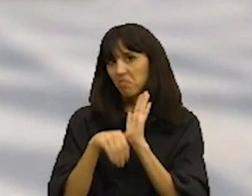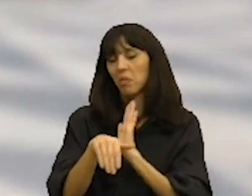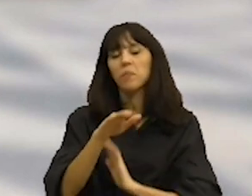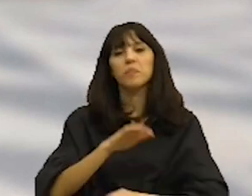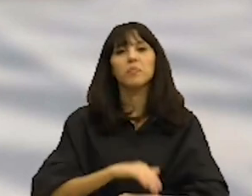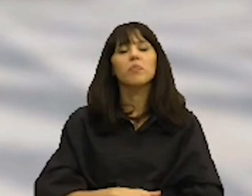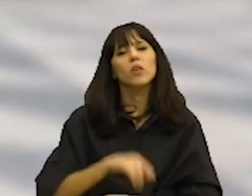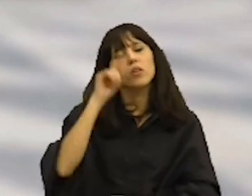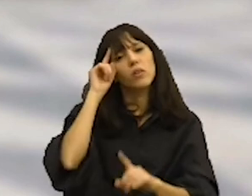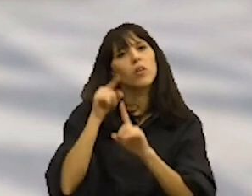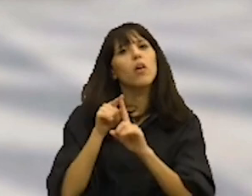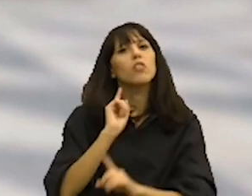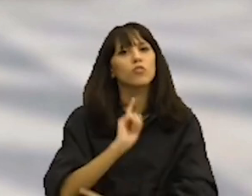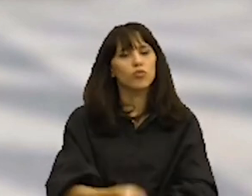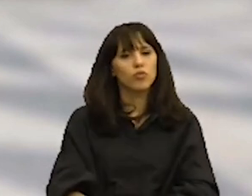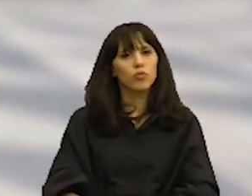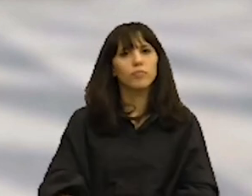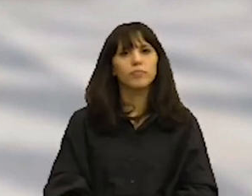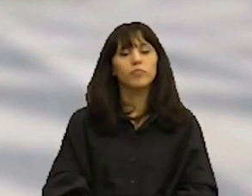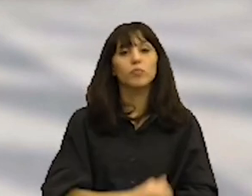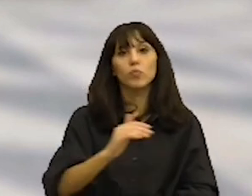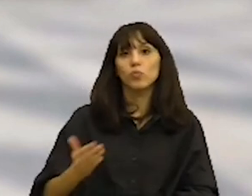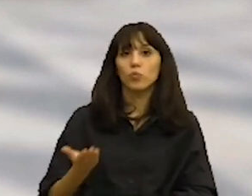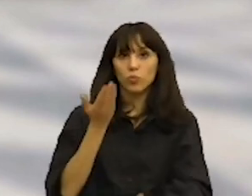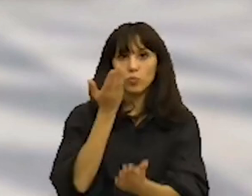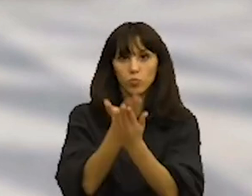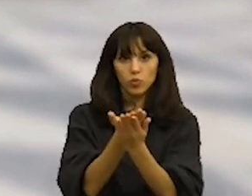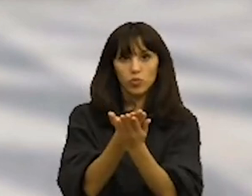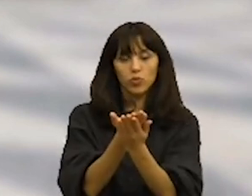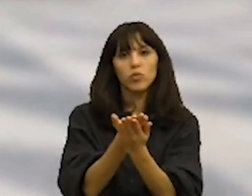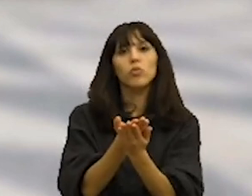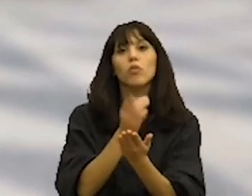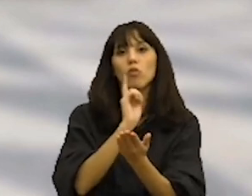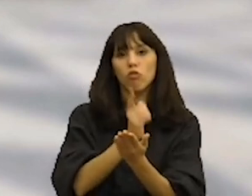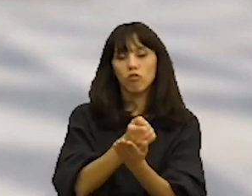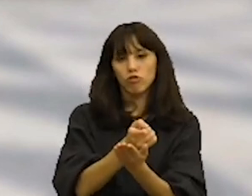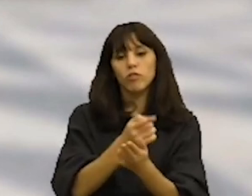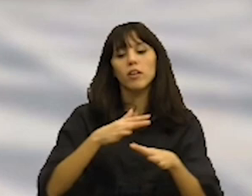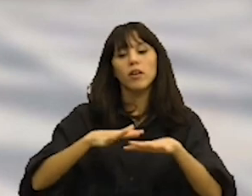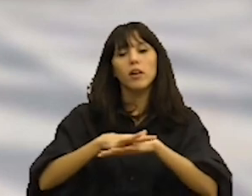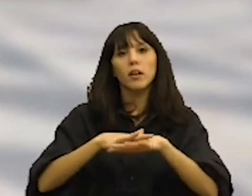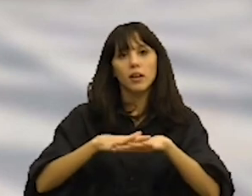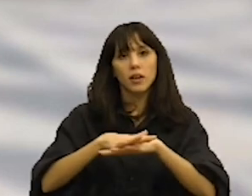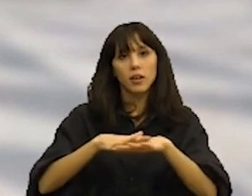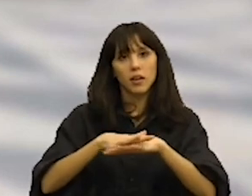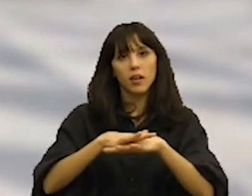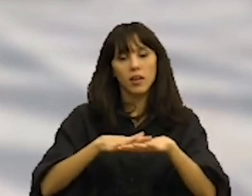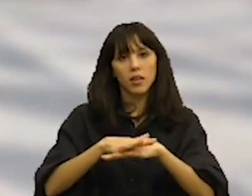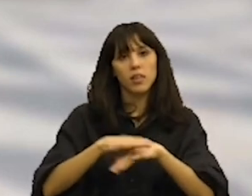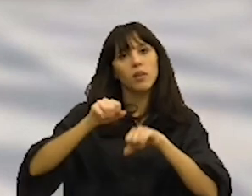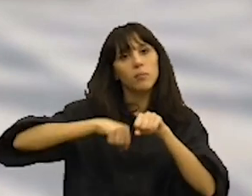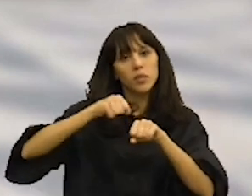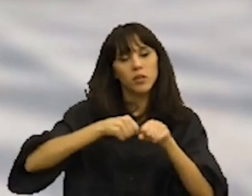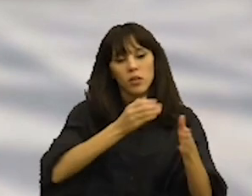e que tem como objetivo propor a expansão da rede de bici-parque, a